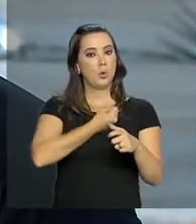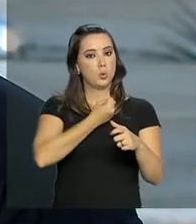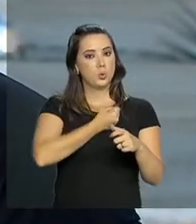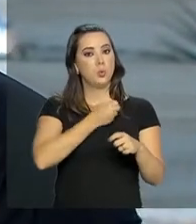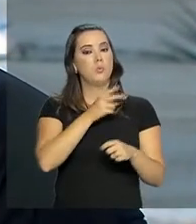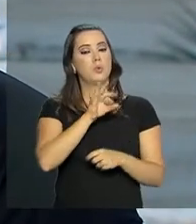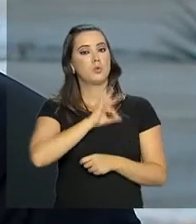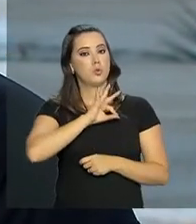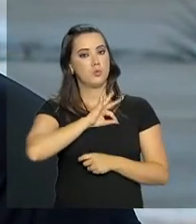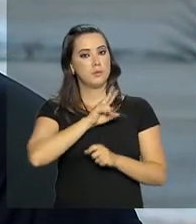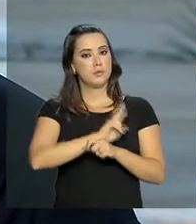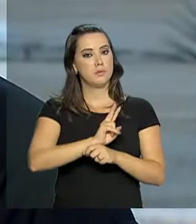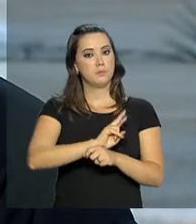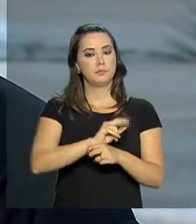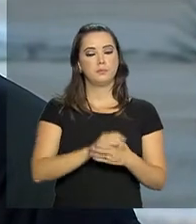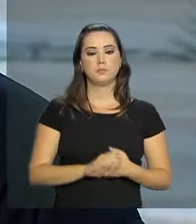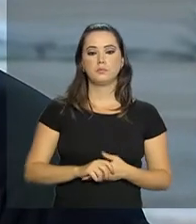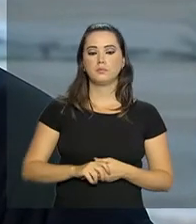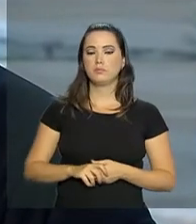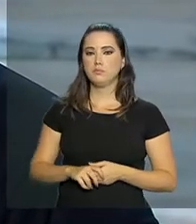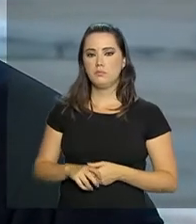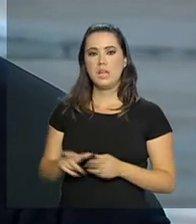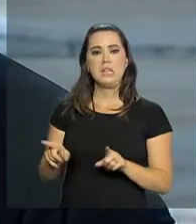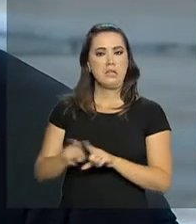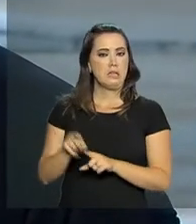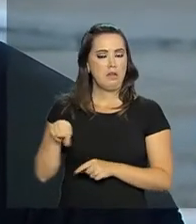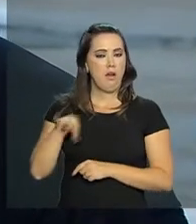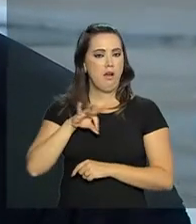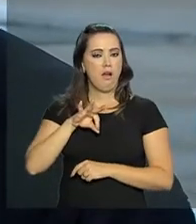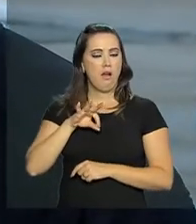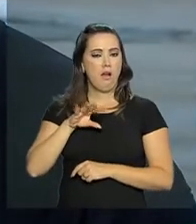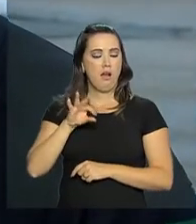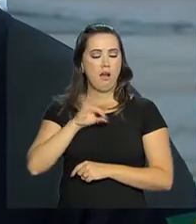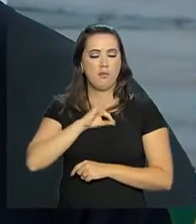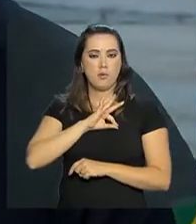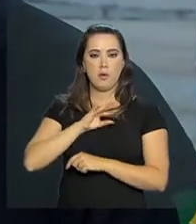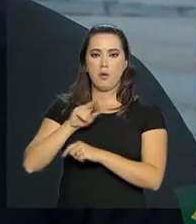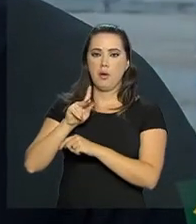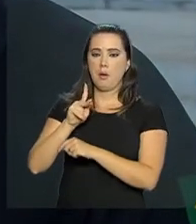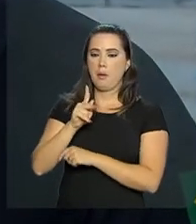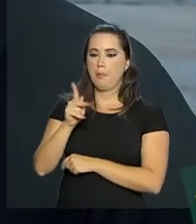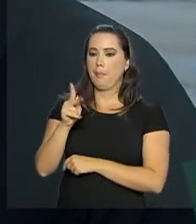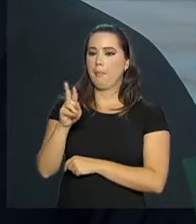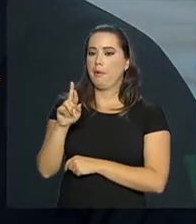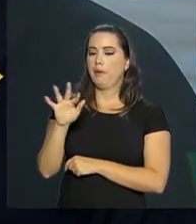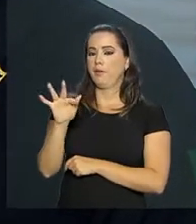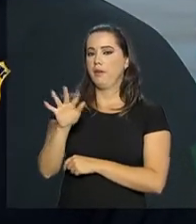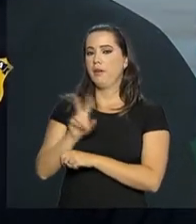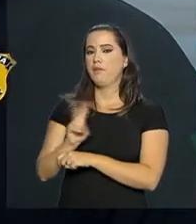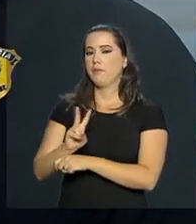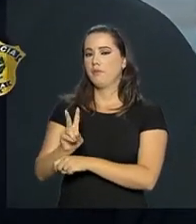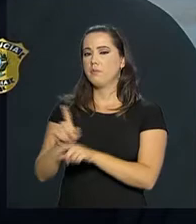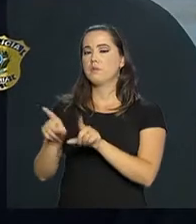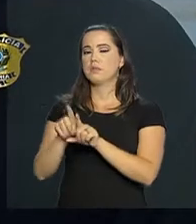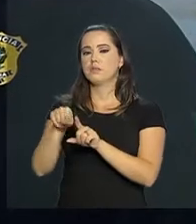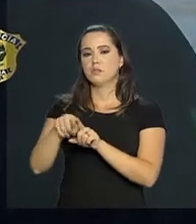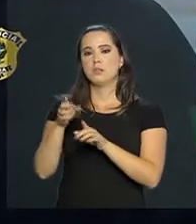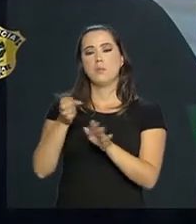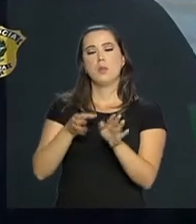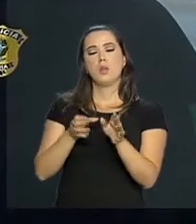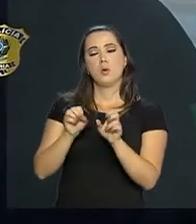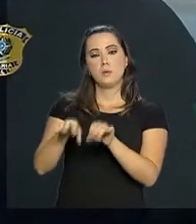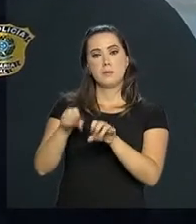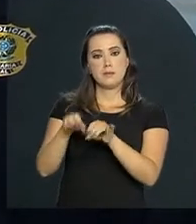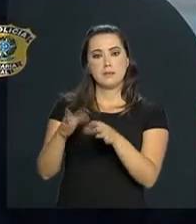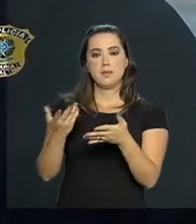de policiais na fiscalização. E além da fiscalização, geralmente a PRF também investe em ações educativas. Dessa vez